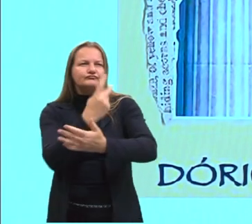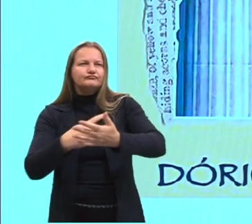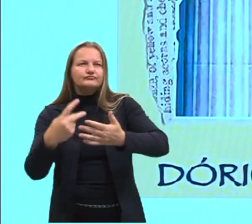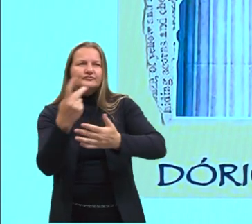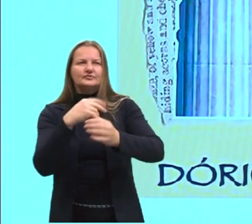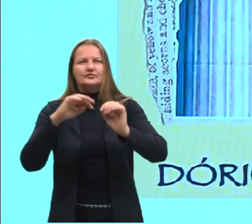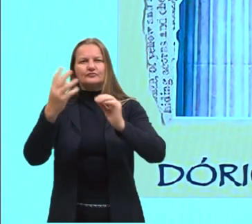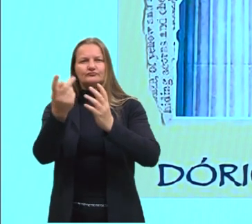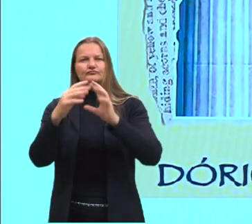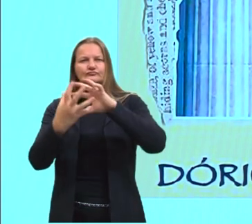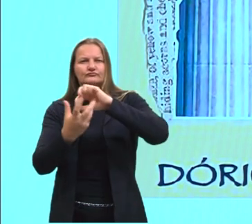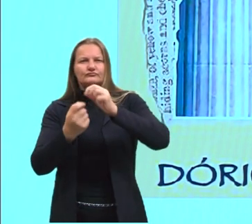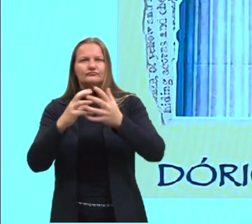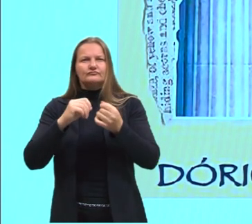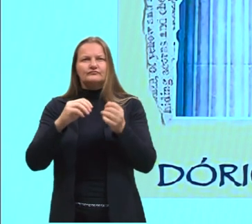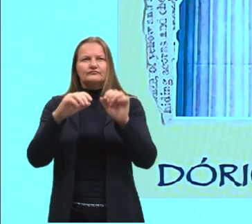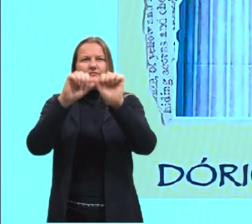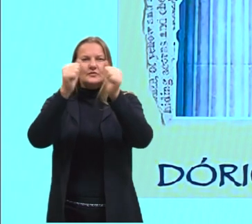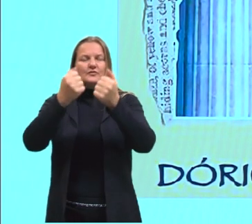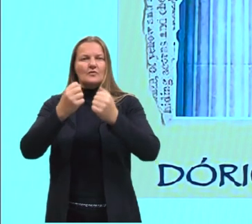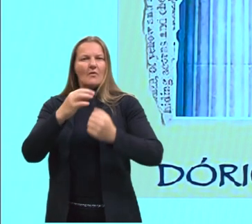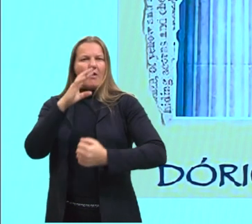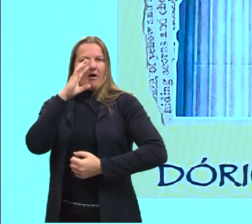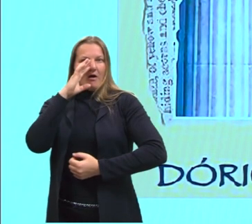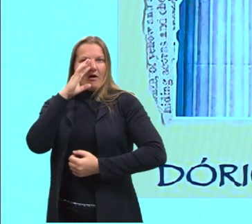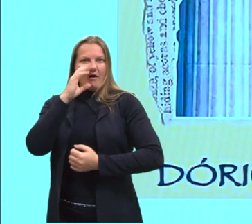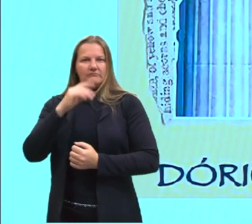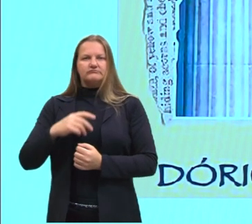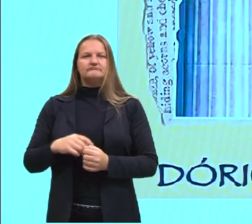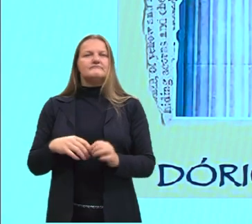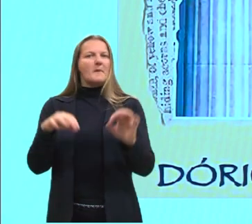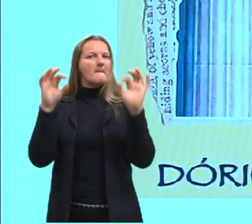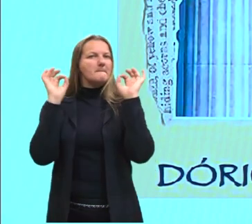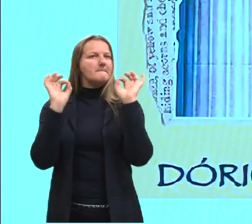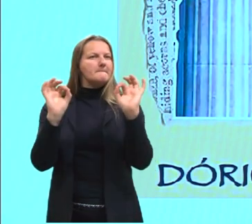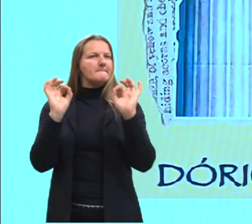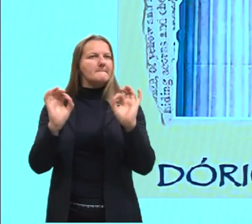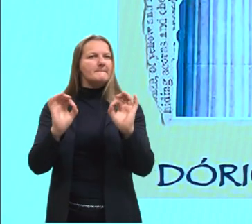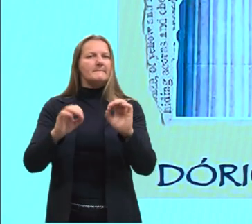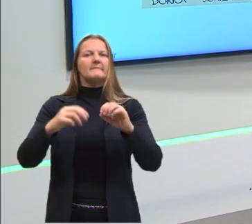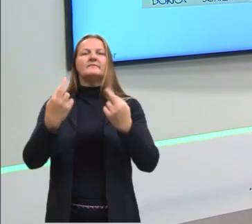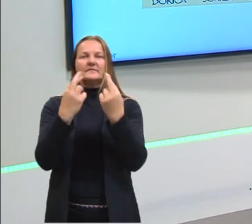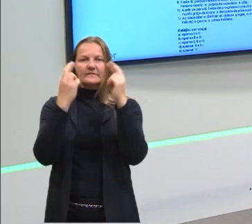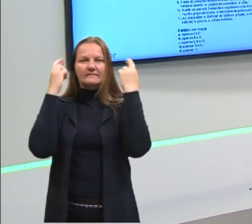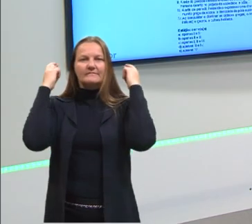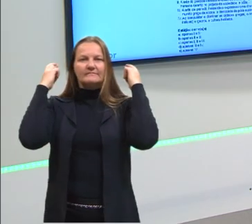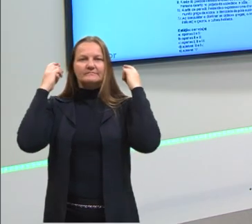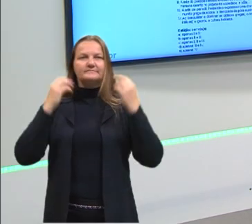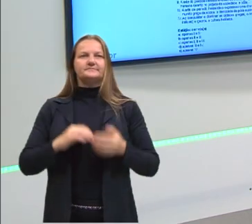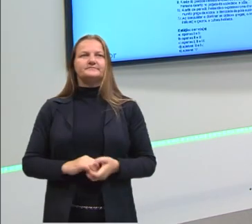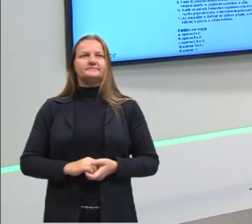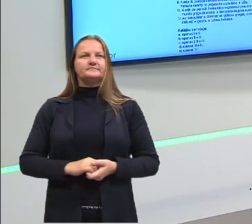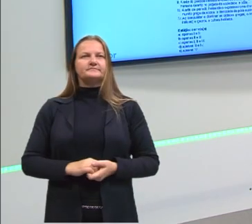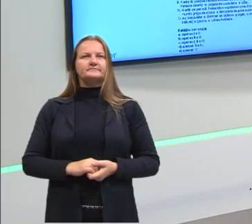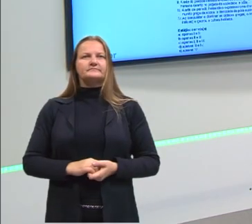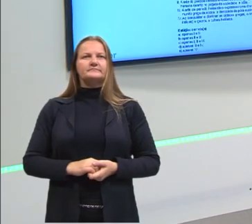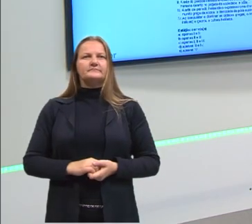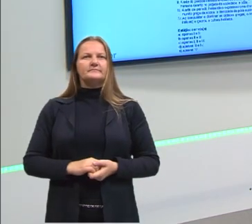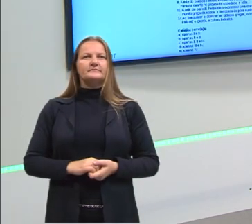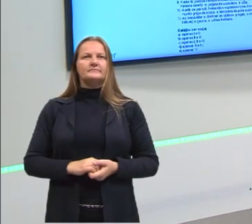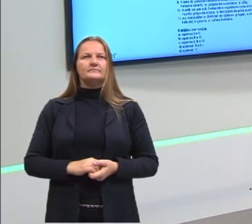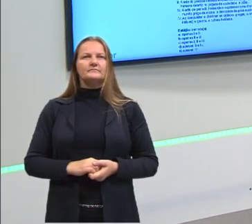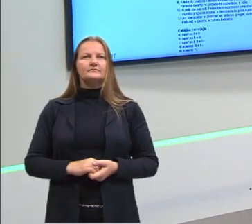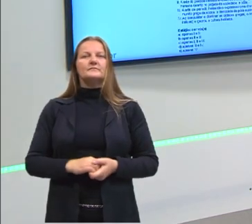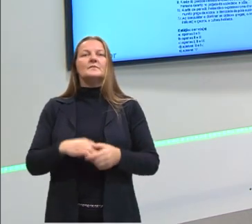texturas que vêm a enriquecer a arquitetura grega, então. E aí, pessoal,